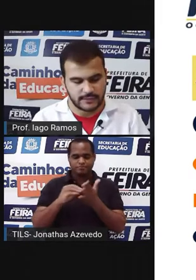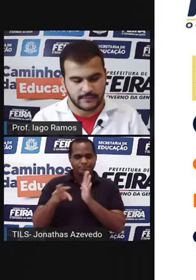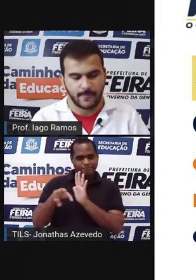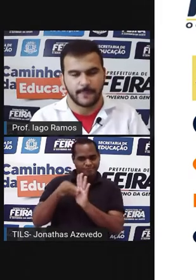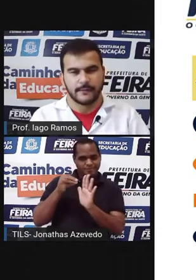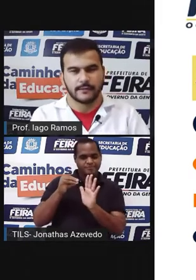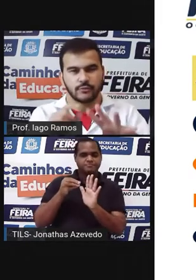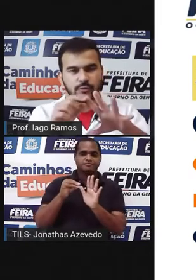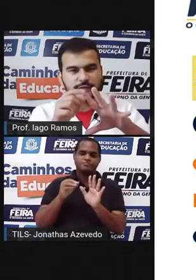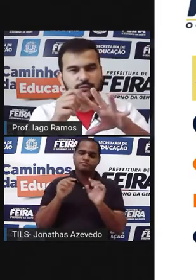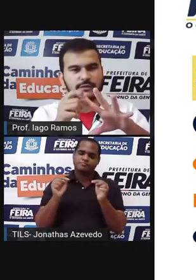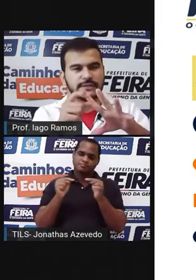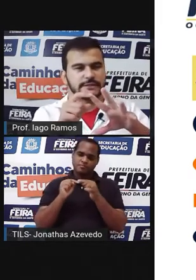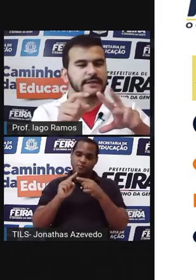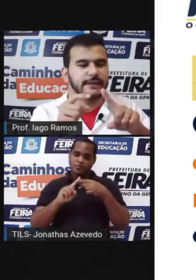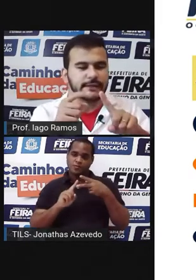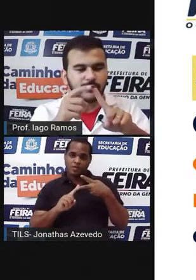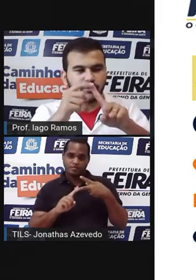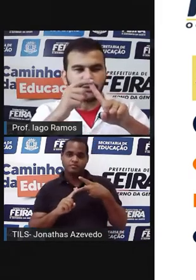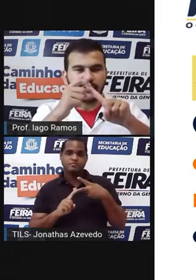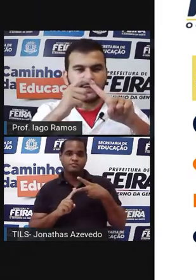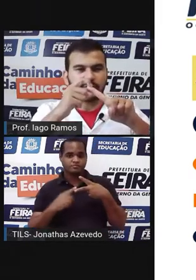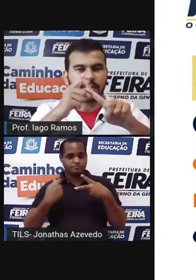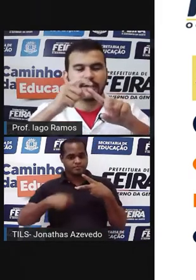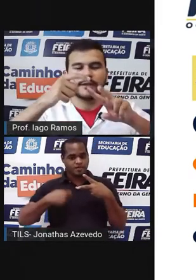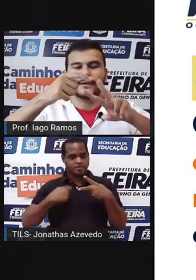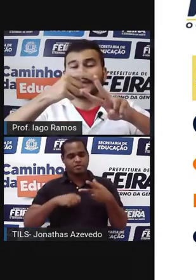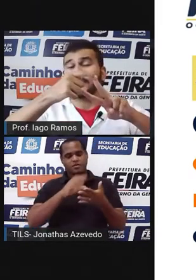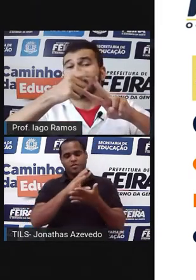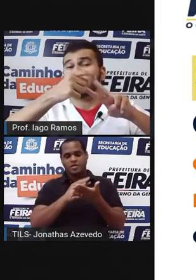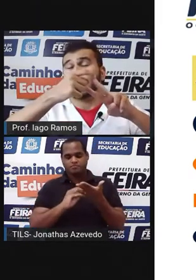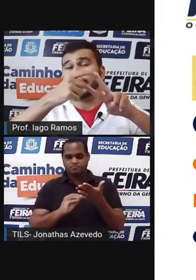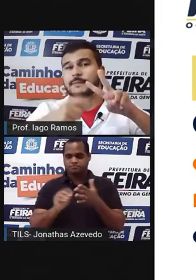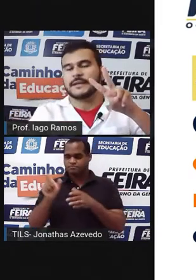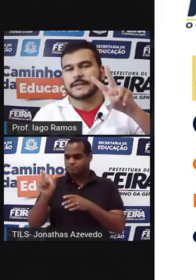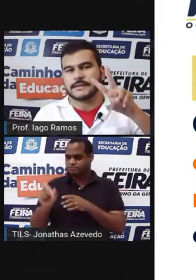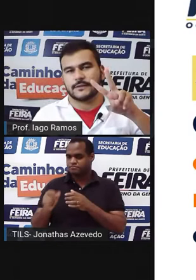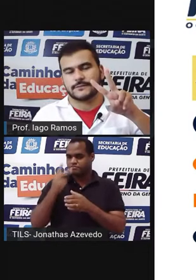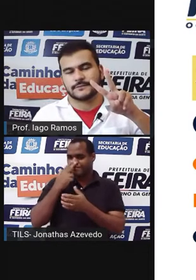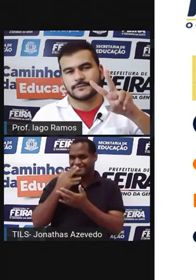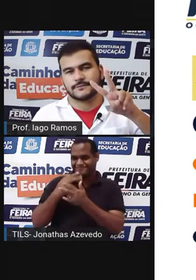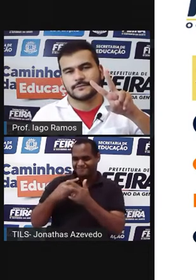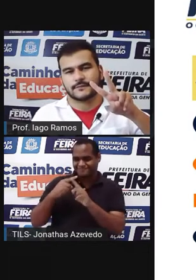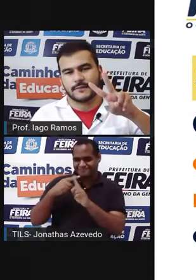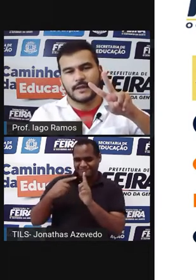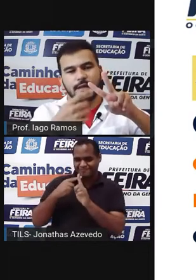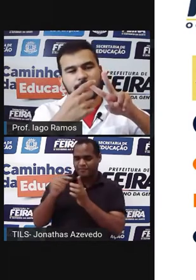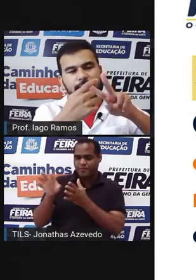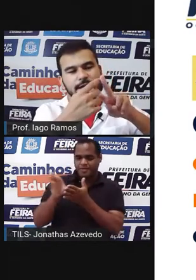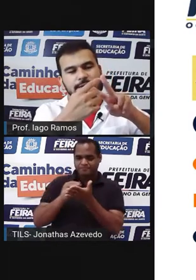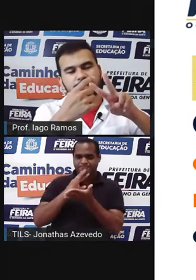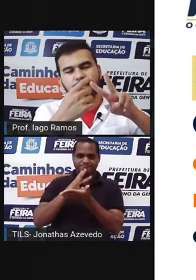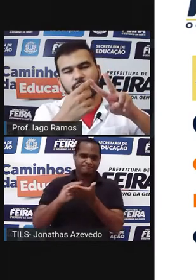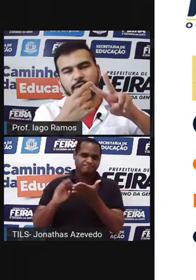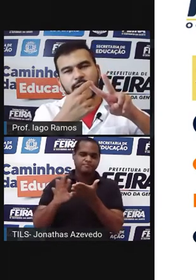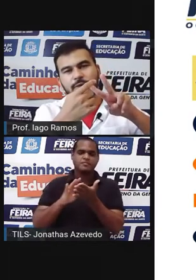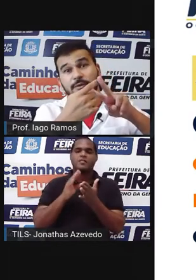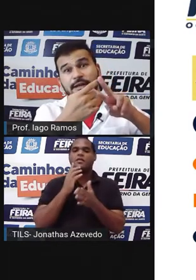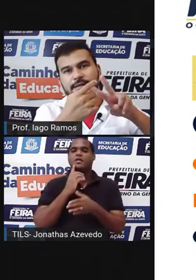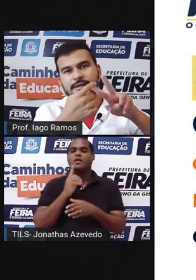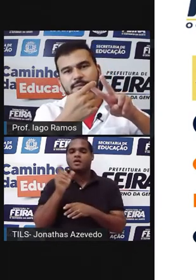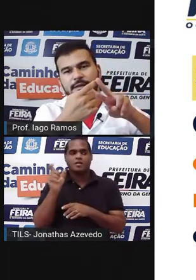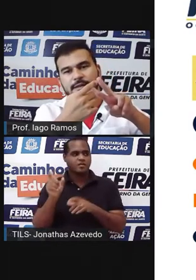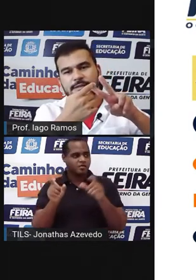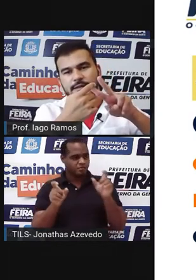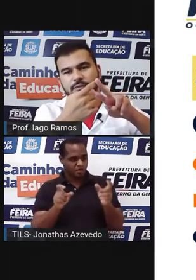Ou seja, duas coisas. Tem que ter um modelo e tem que ter uma imitação. E esse modelo